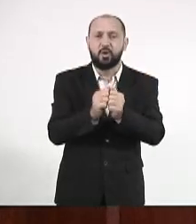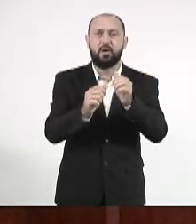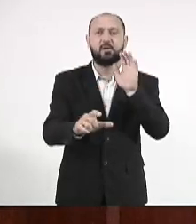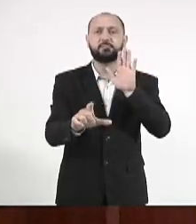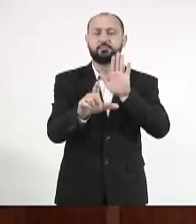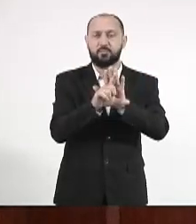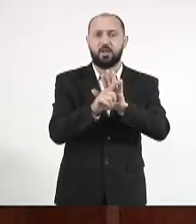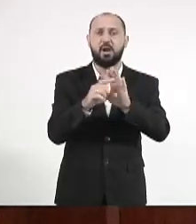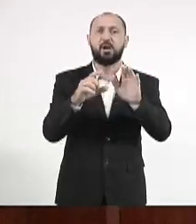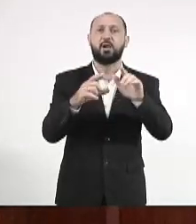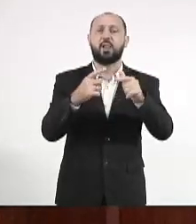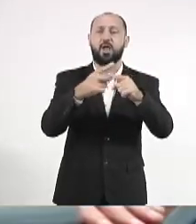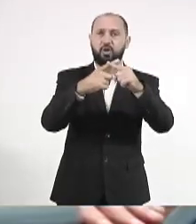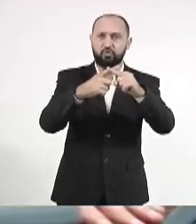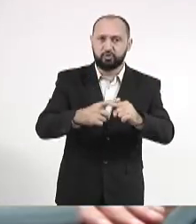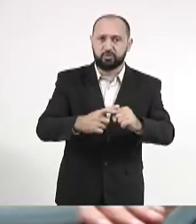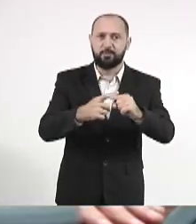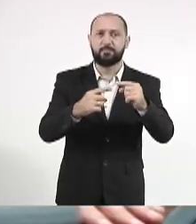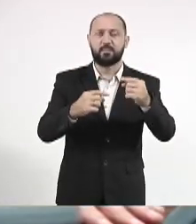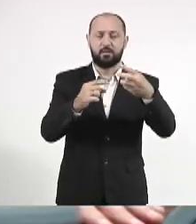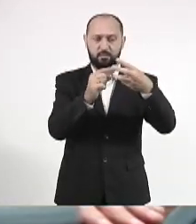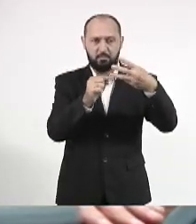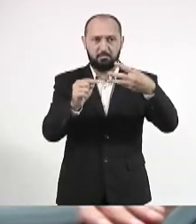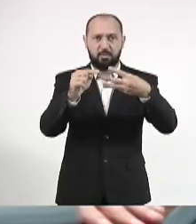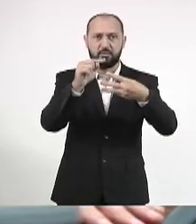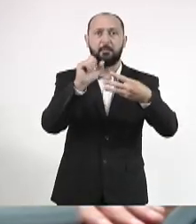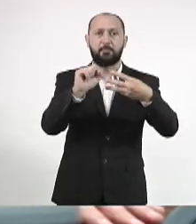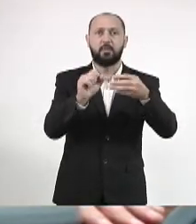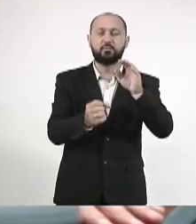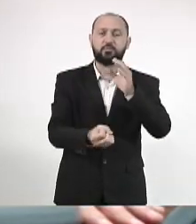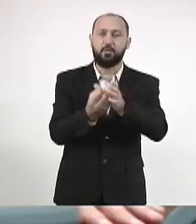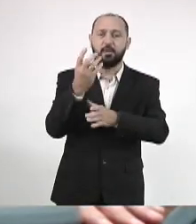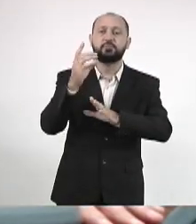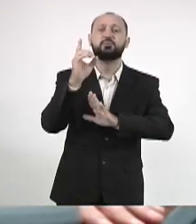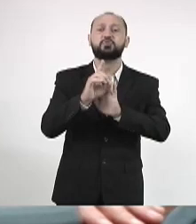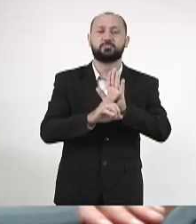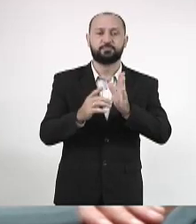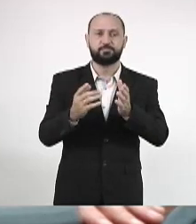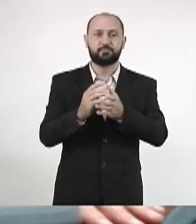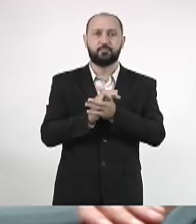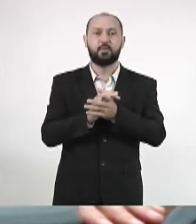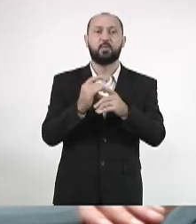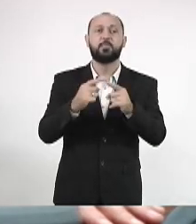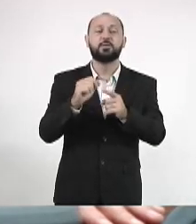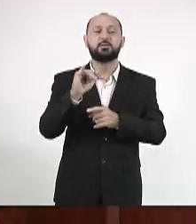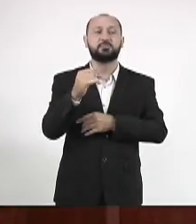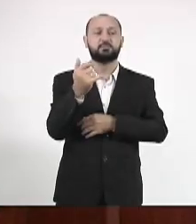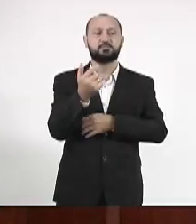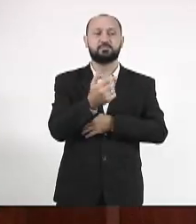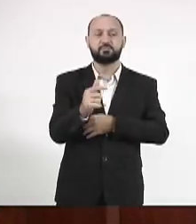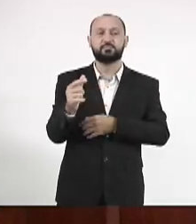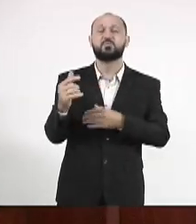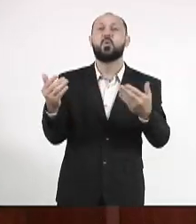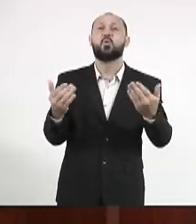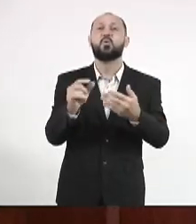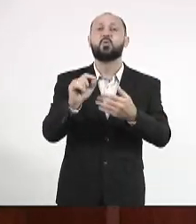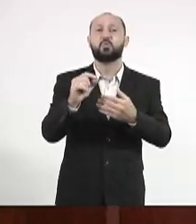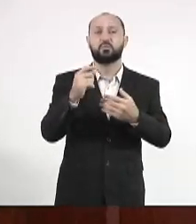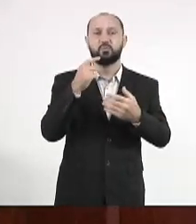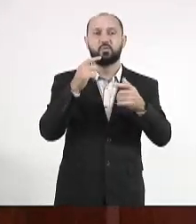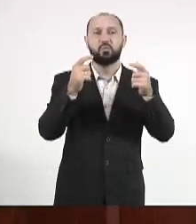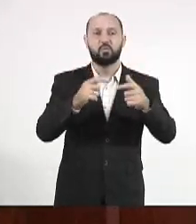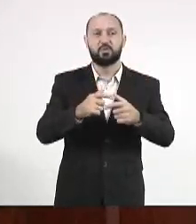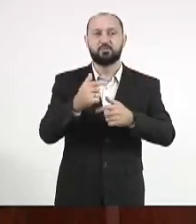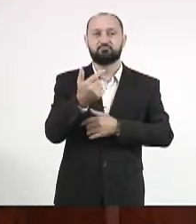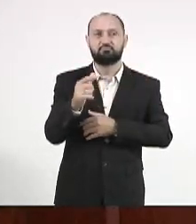legislação concorrente que as três esferas podem legislar sobre direito do consumidor, porque senão vai virar o que é hoje, é uma terra sem